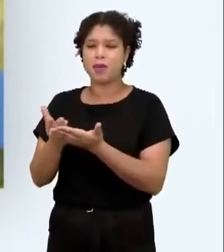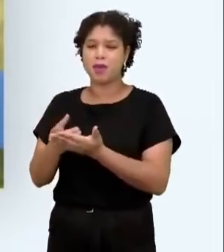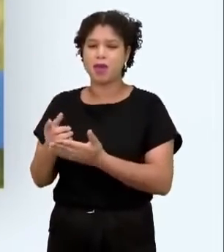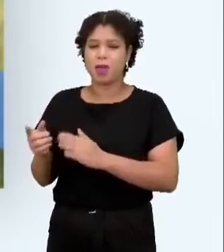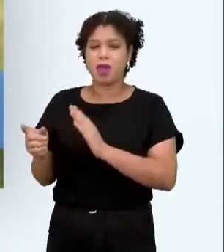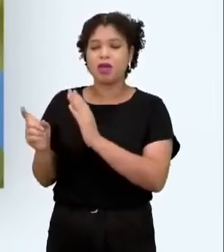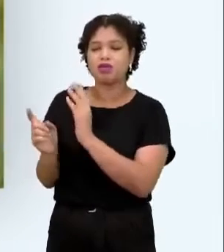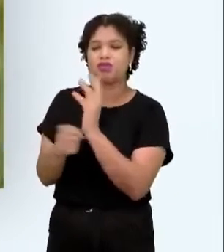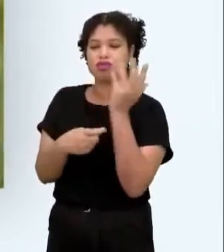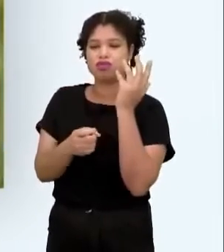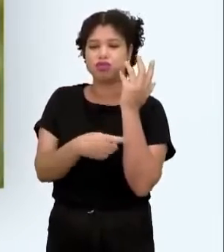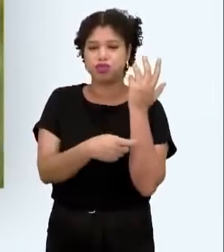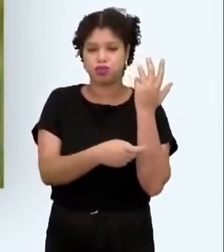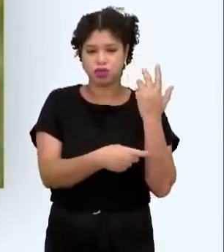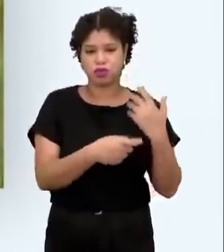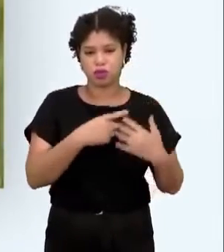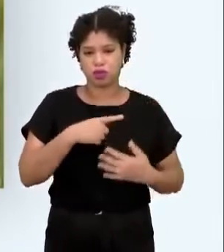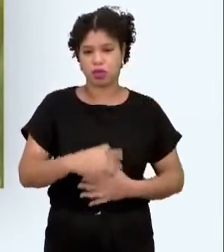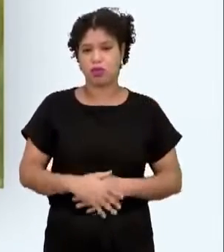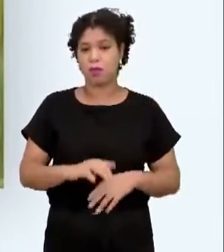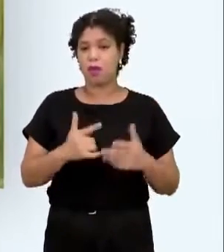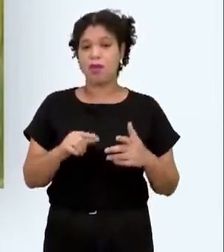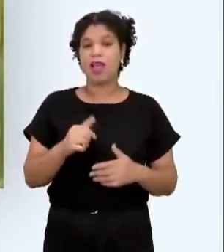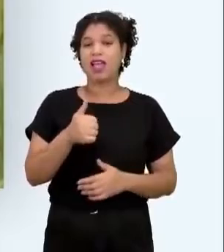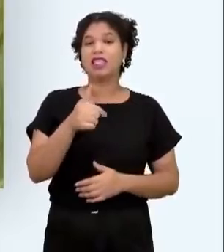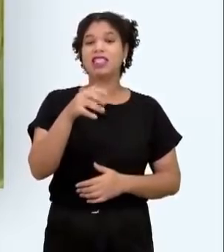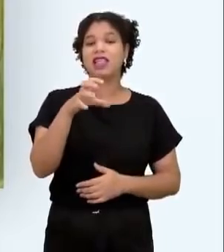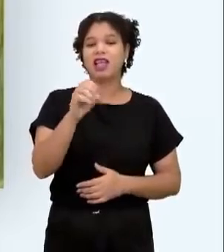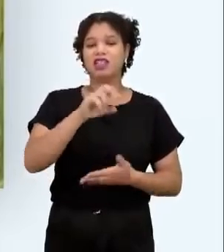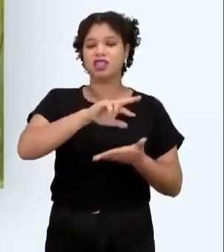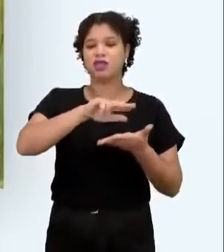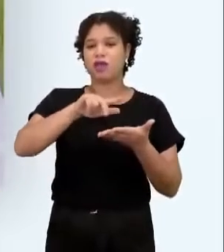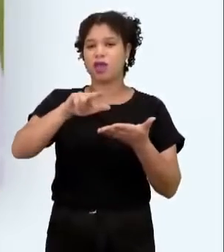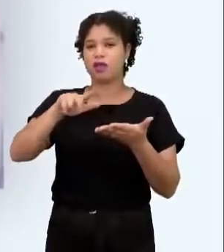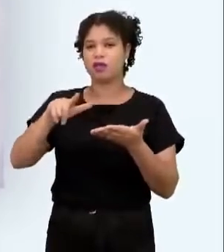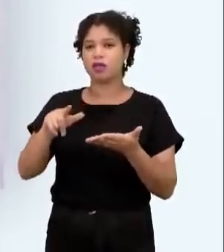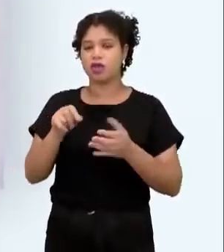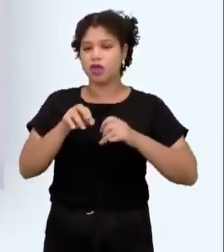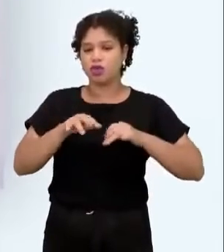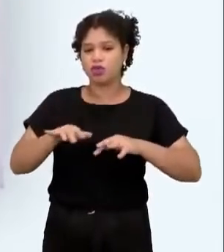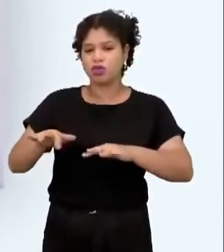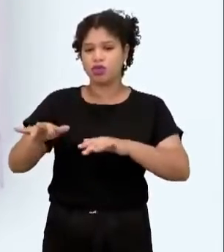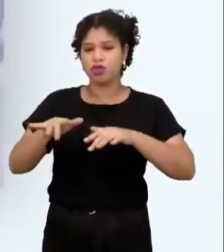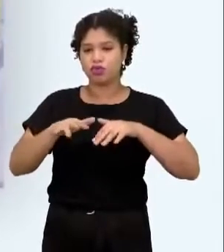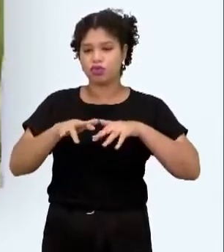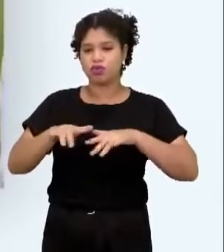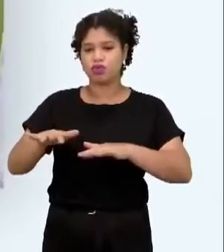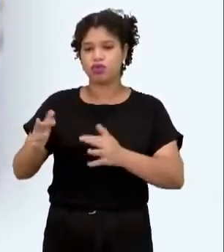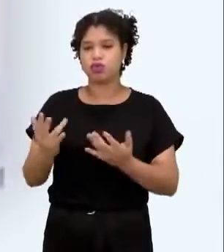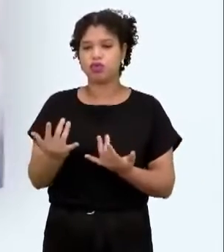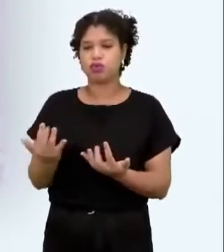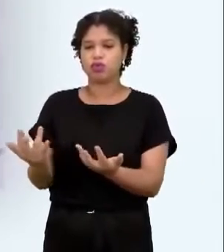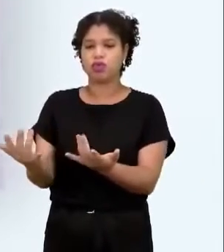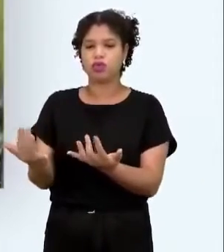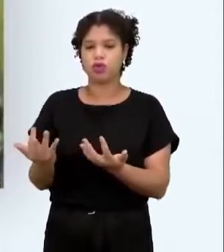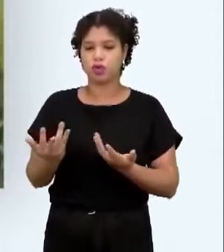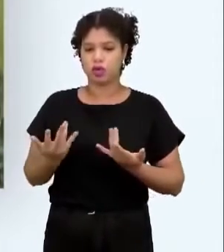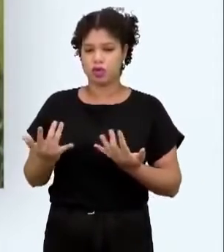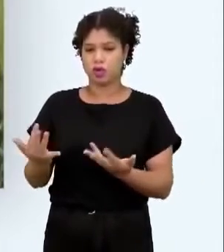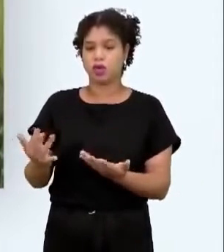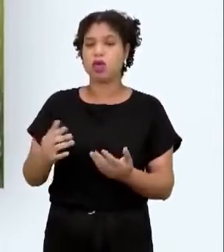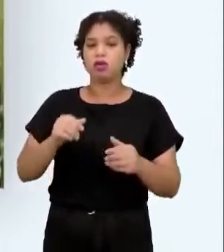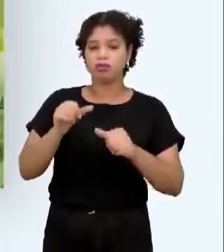nowadays, more than 10 varieties you can see in the farmer's field, so the distribution of the rust is